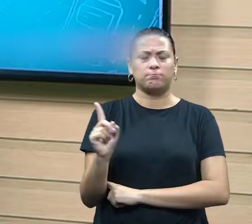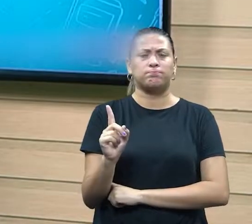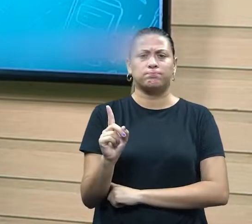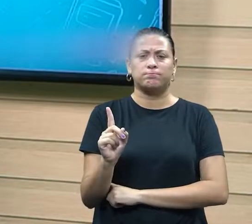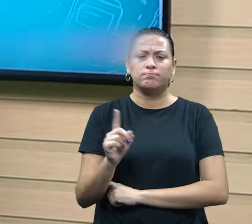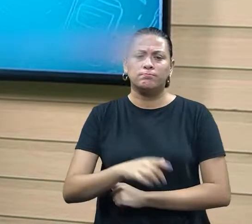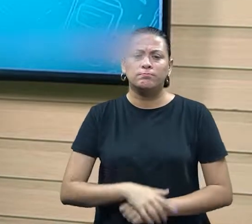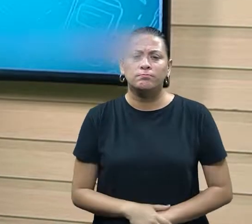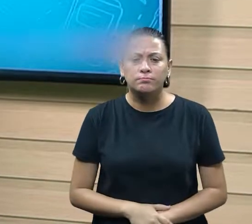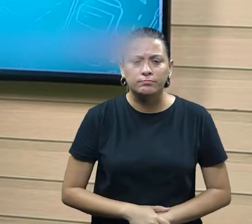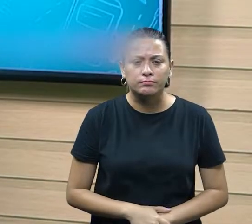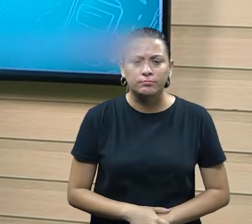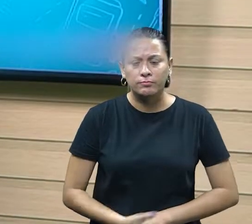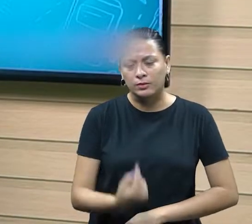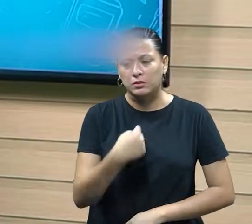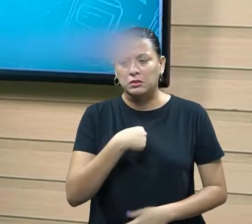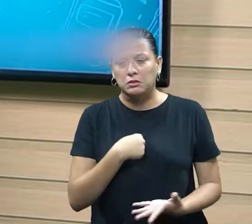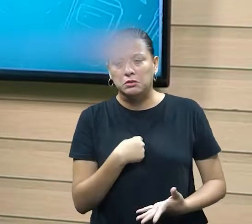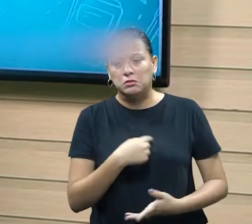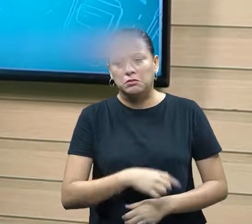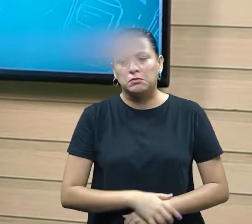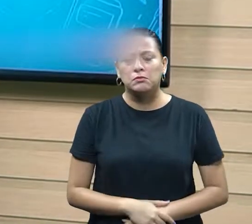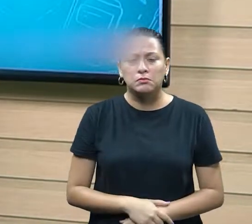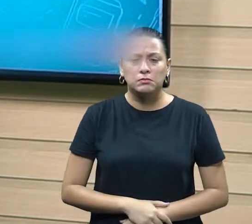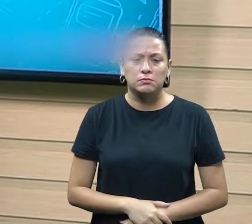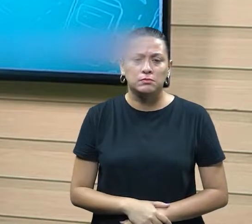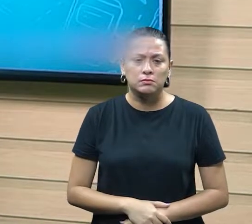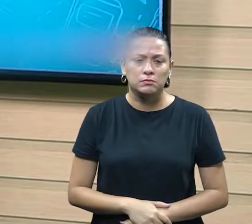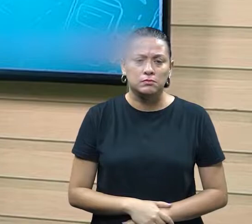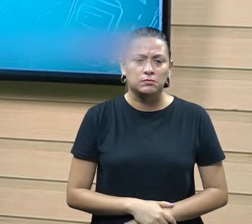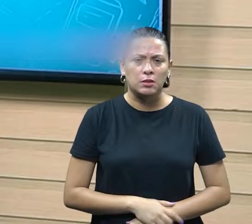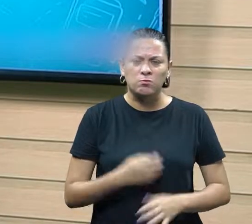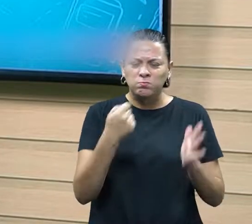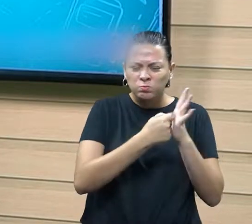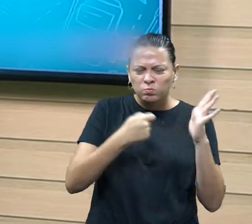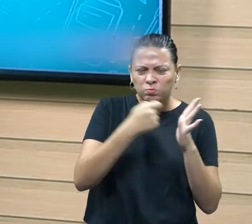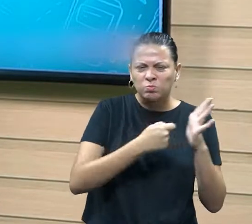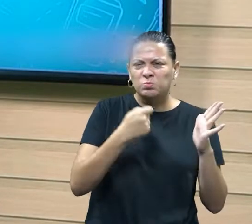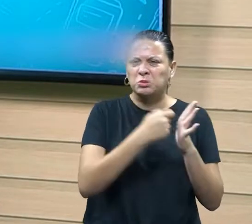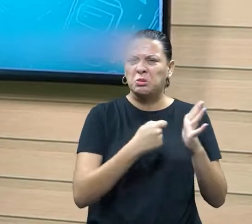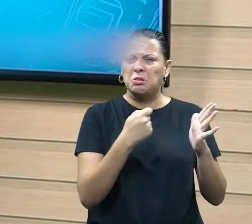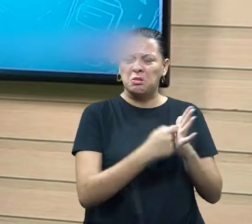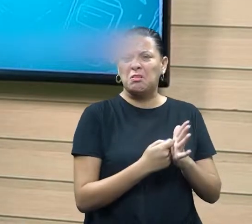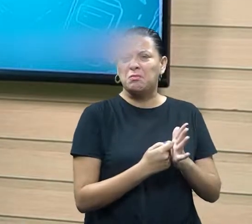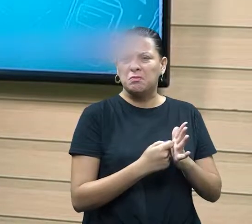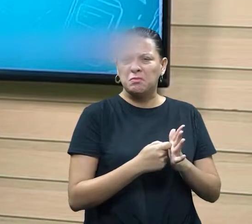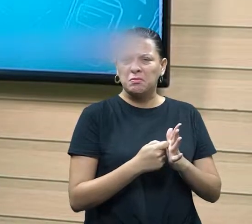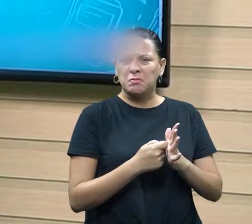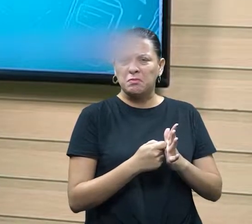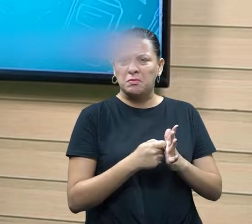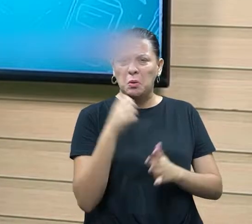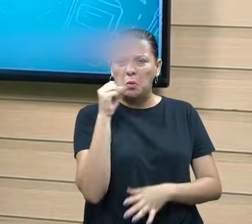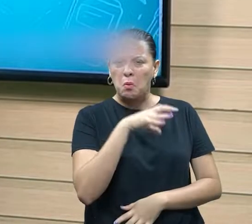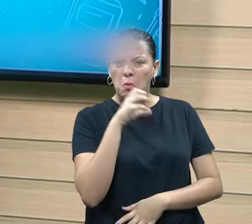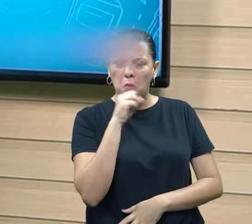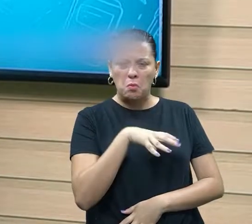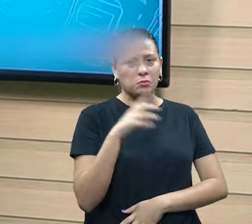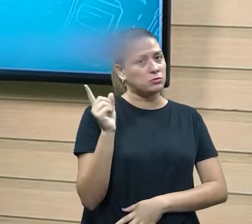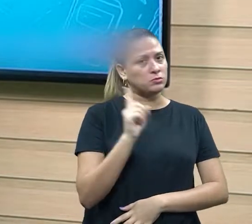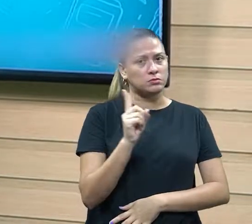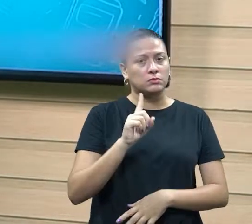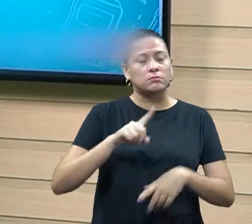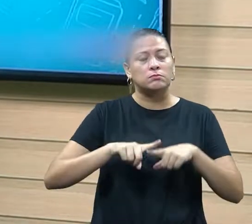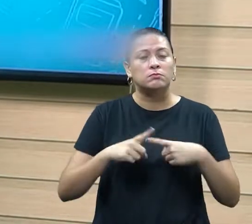Não é necessário que eu seja também um... que seja também tirano de uma situação, mas tem